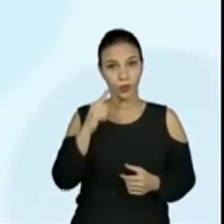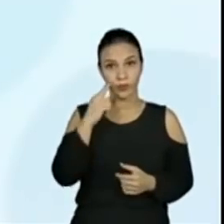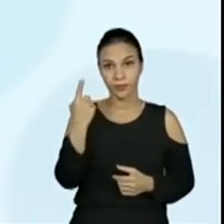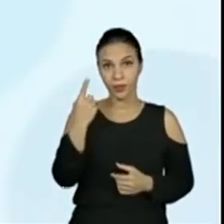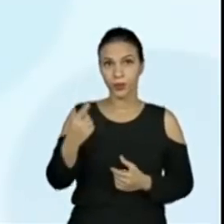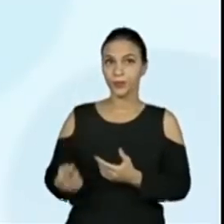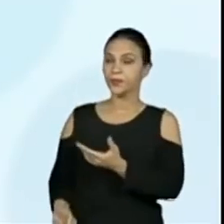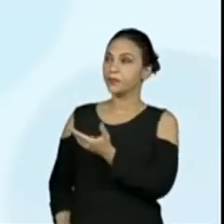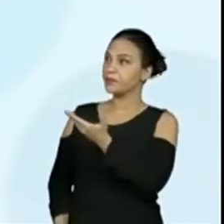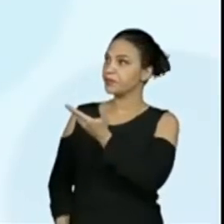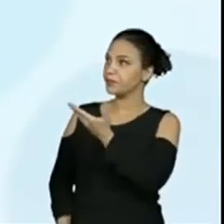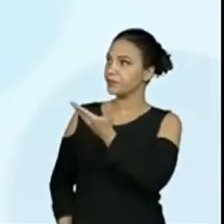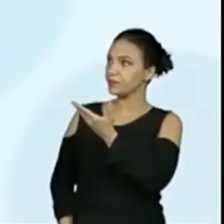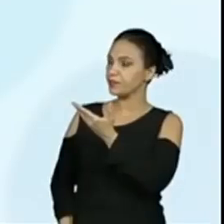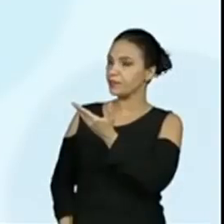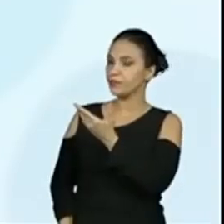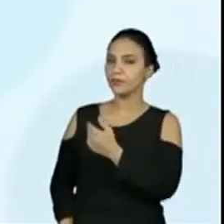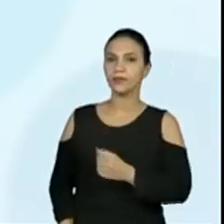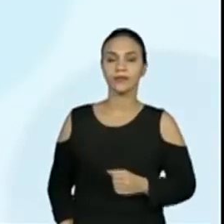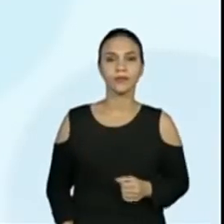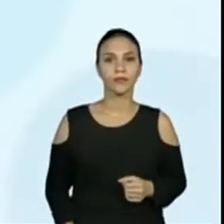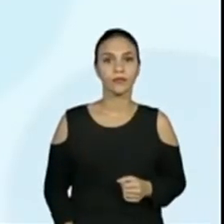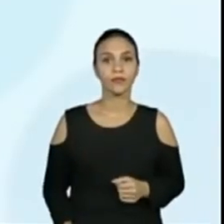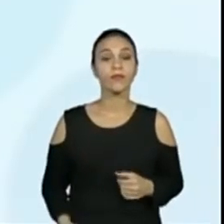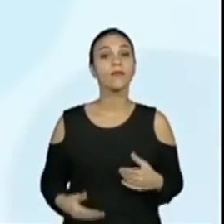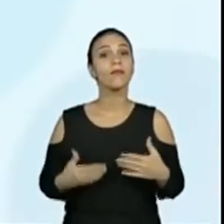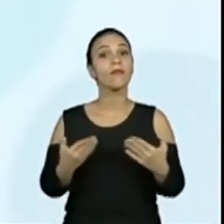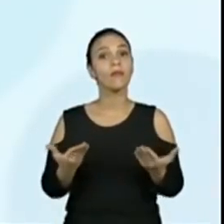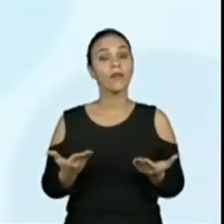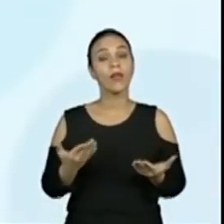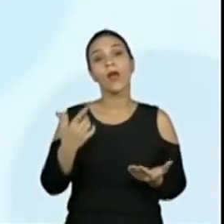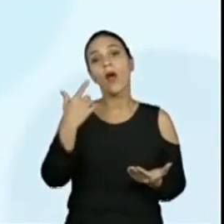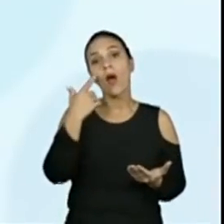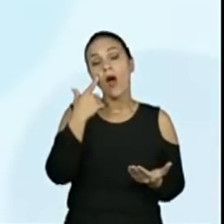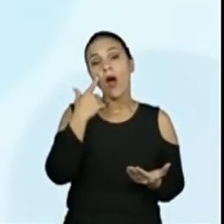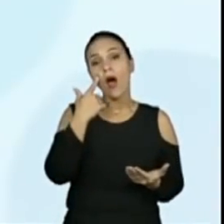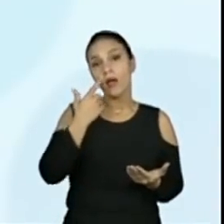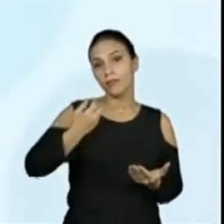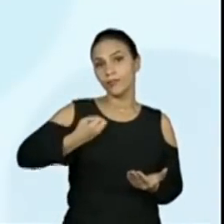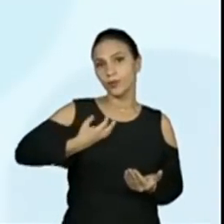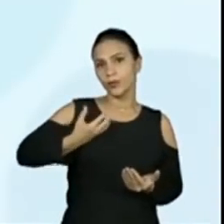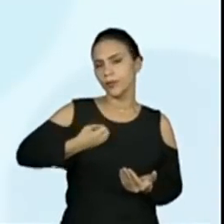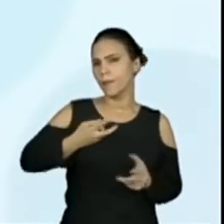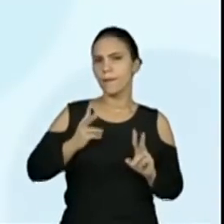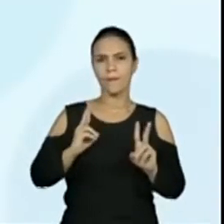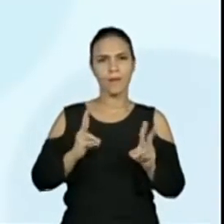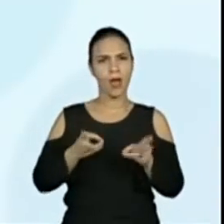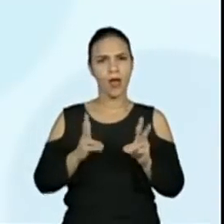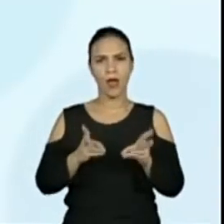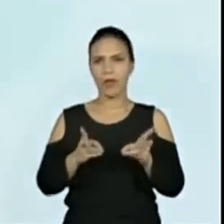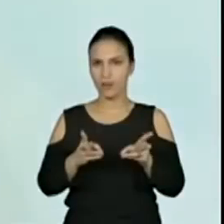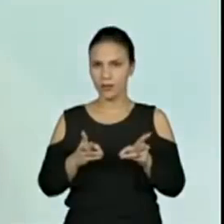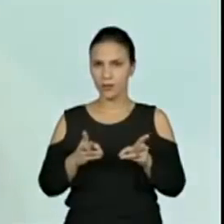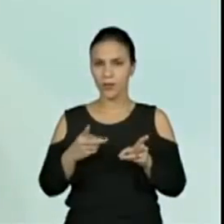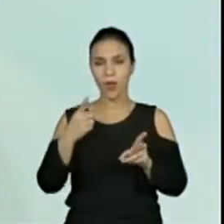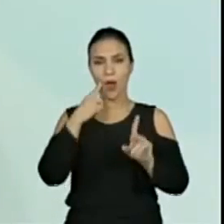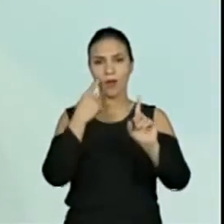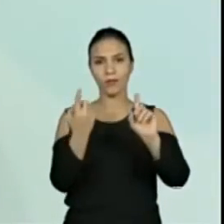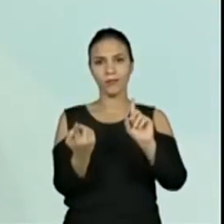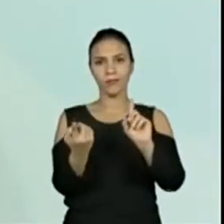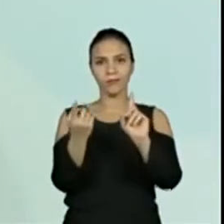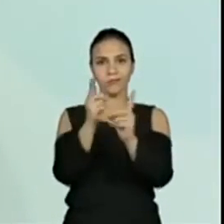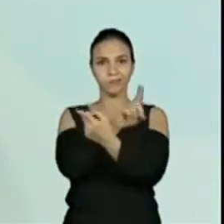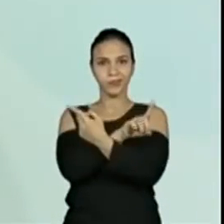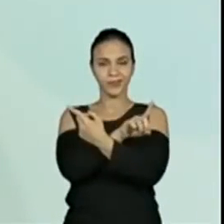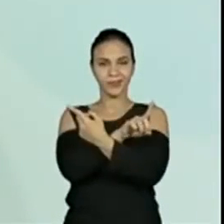3 igual a 57. Utilizamos os mesmos algarismos, os mesmos números, só invertemos